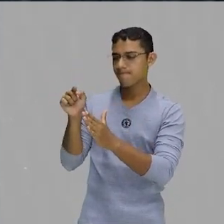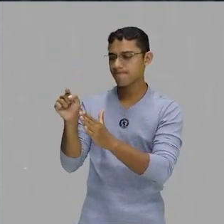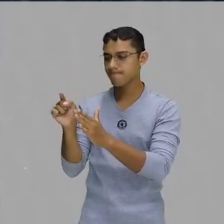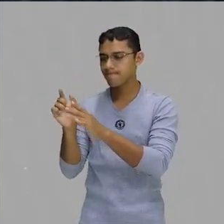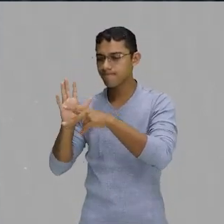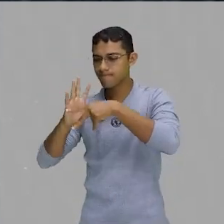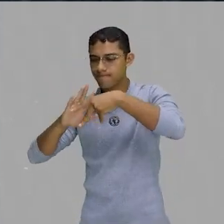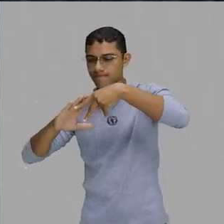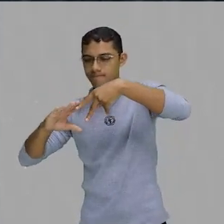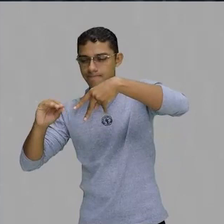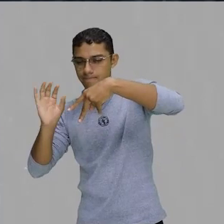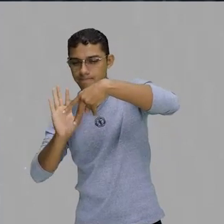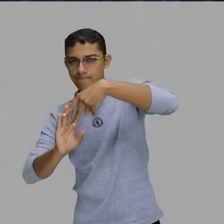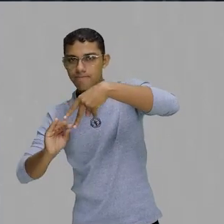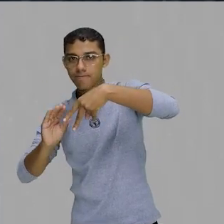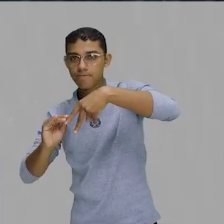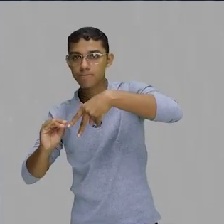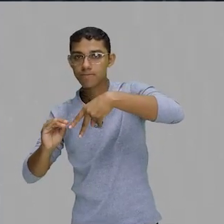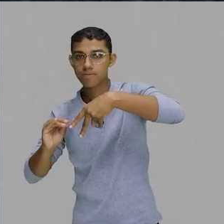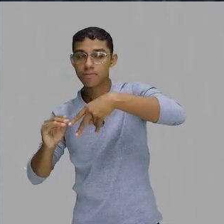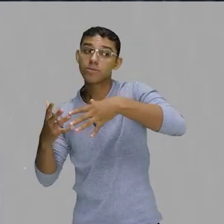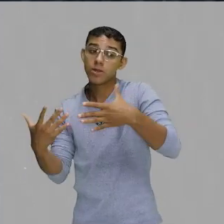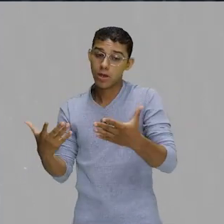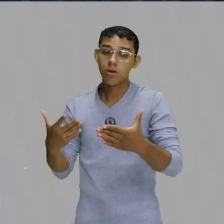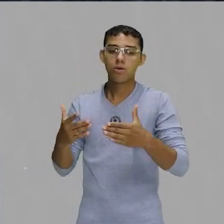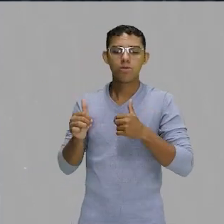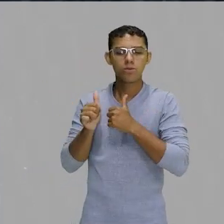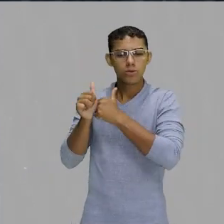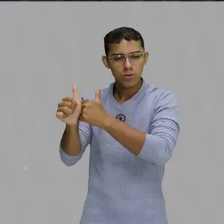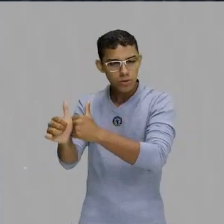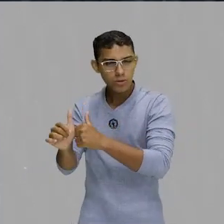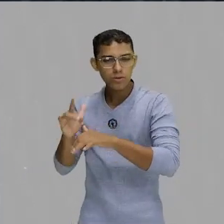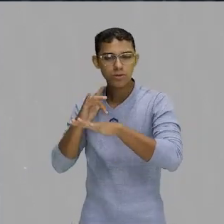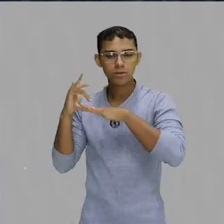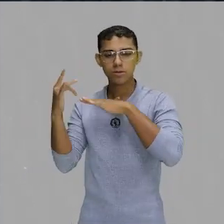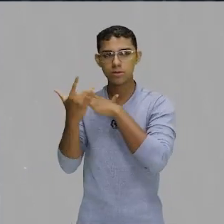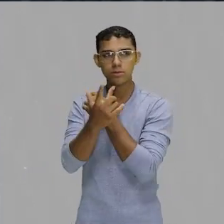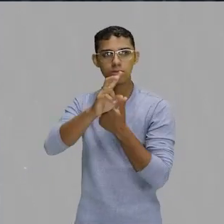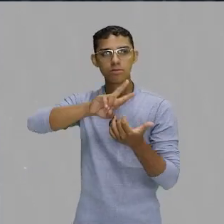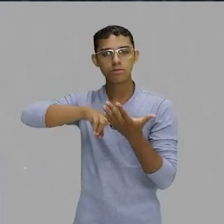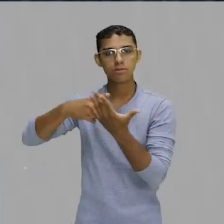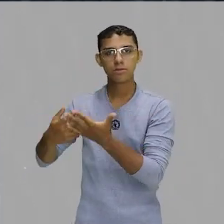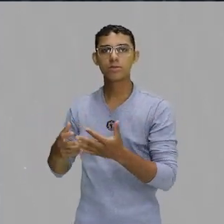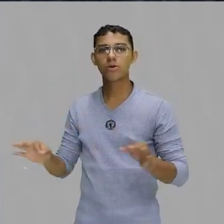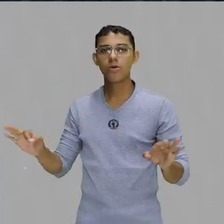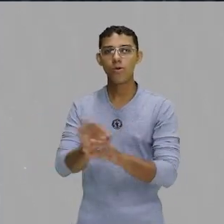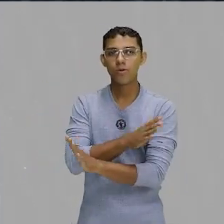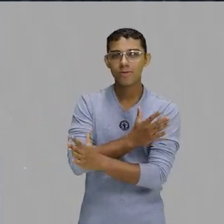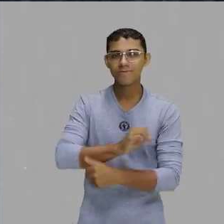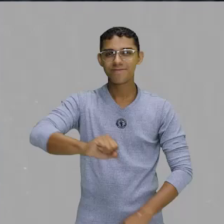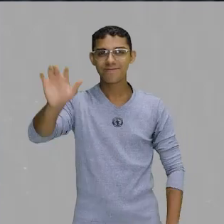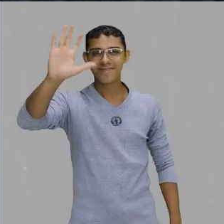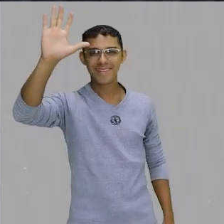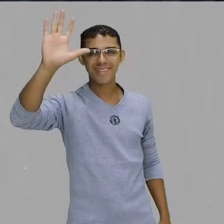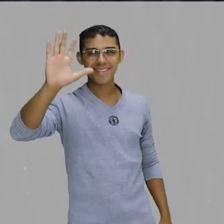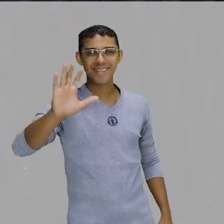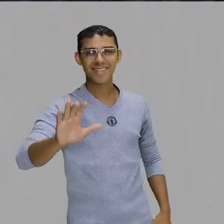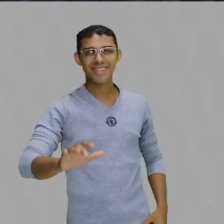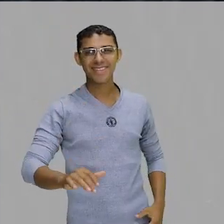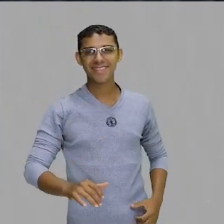por aí vai. Se você quiser saber mais, dá uma seguidinha lá, olha, traduza. E por hoje é só. A sala vista.